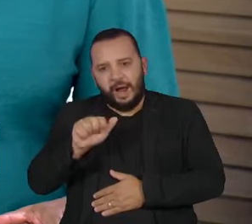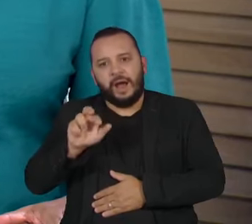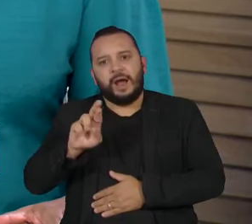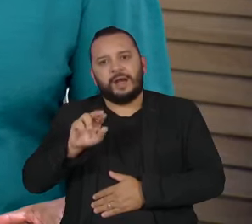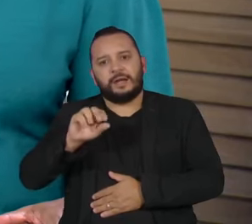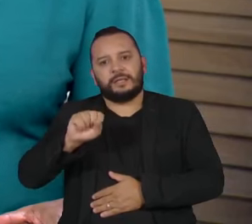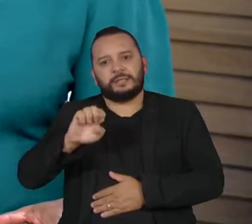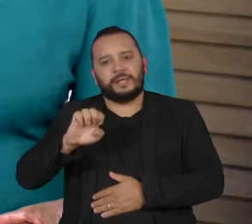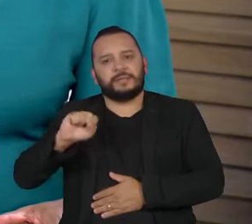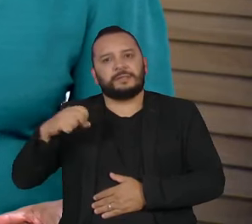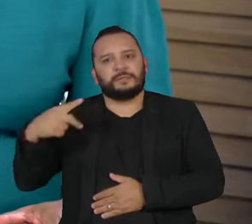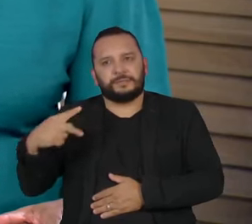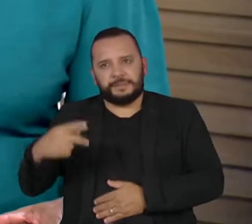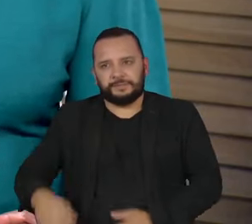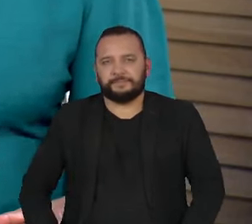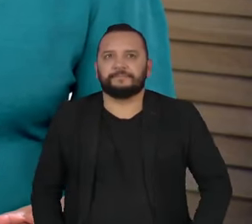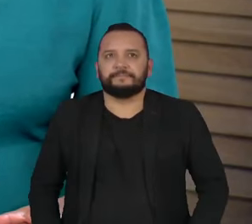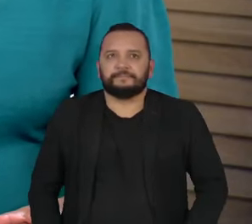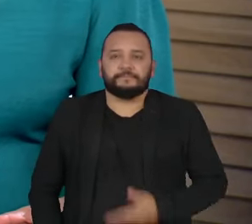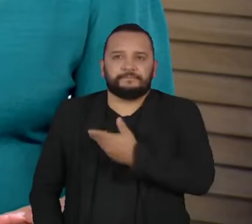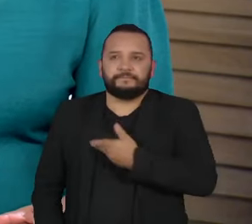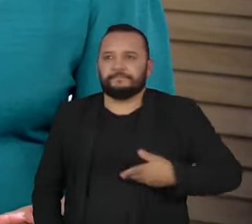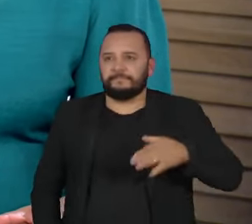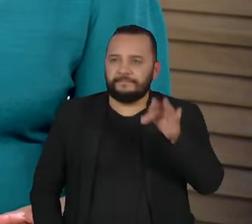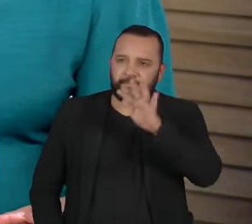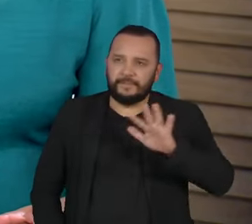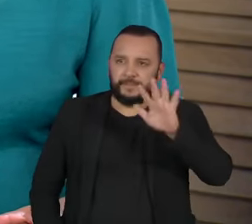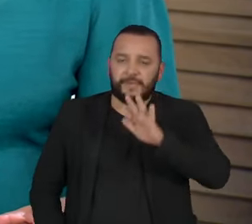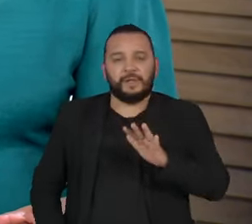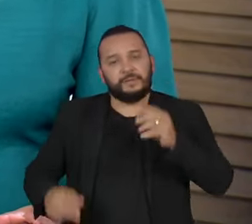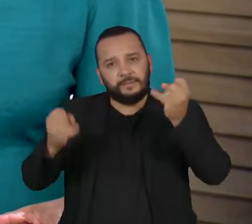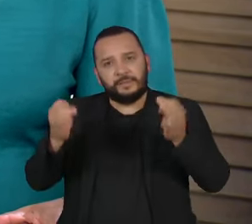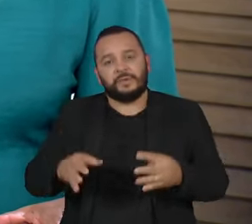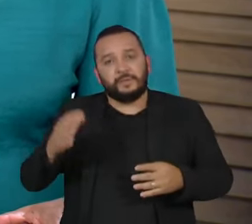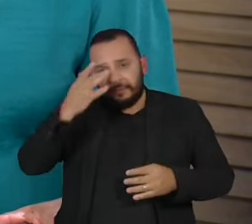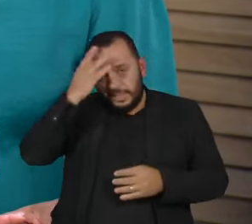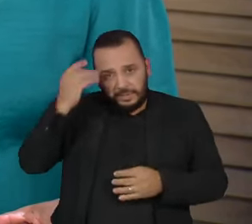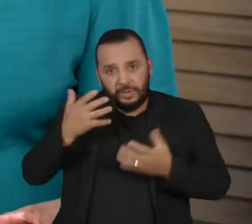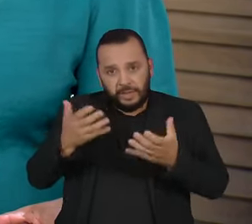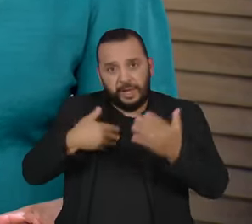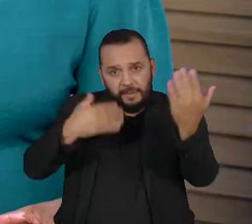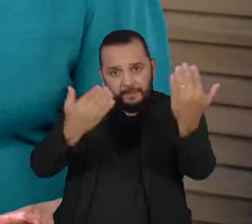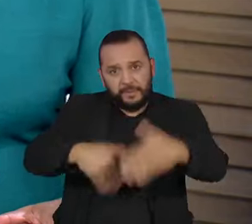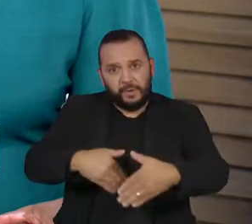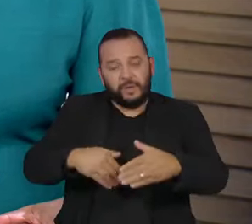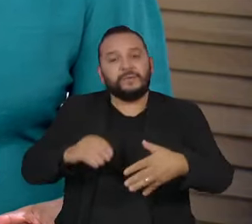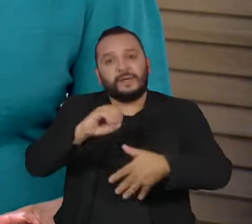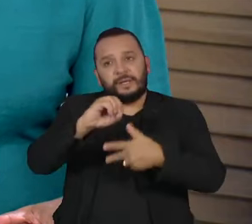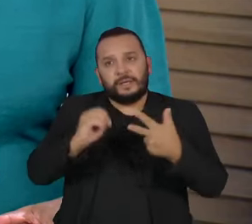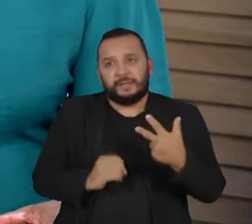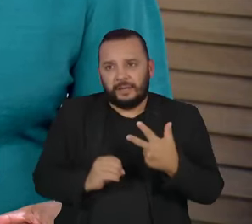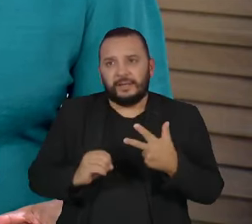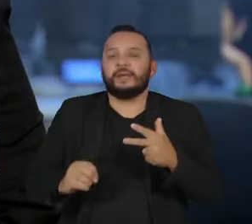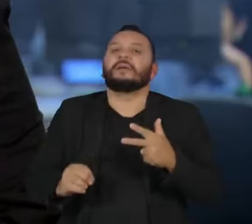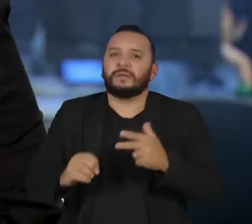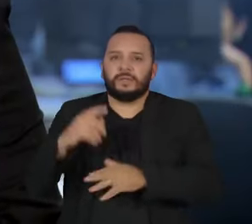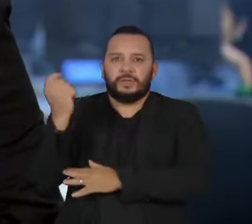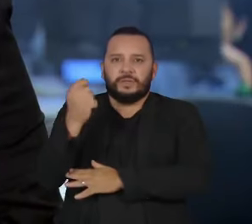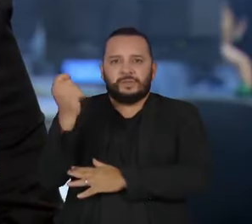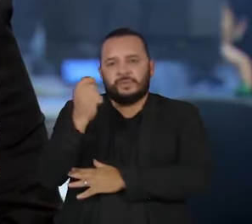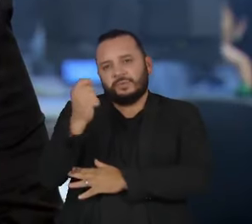O governo federal anunciou que candidatos ao Enem do Rio Grande do Sul serão isentos da taxa de inscrição.